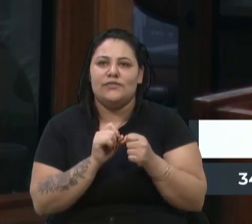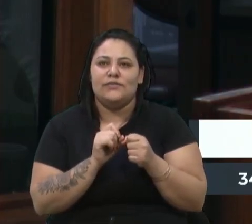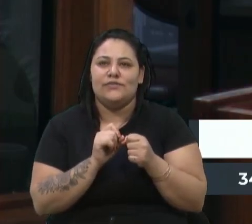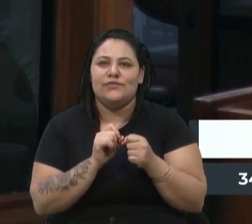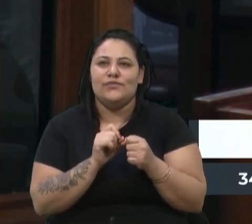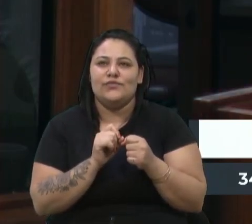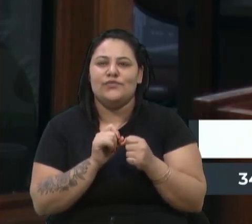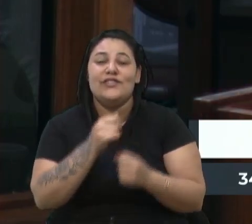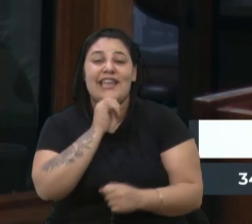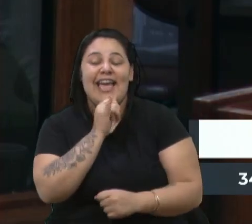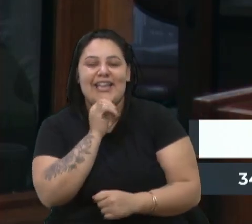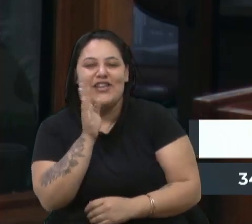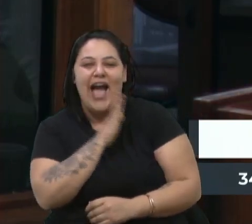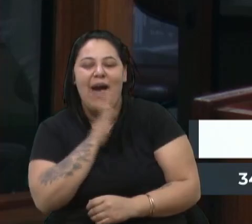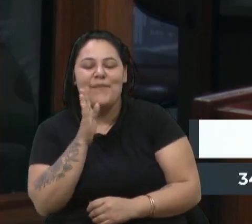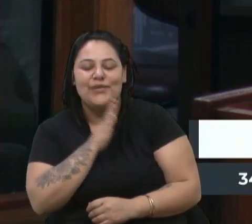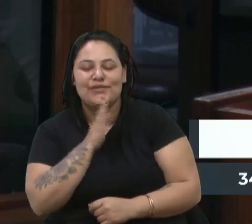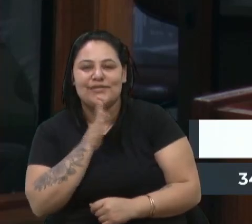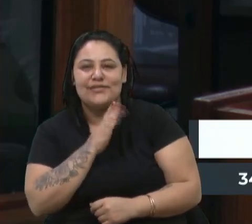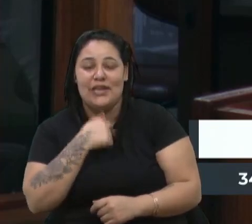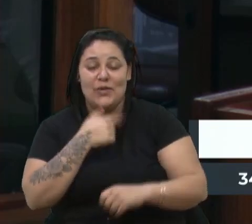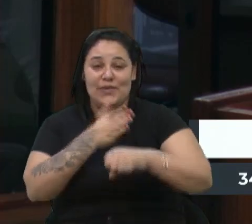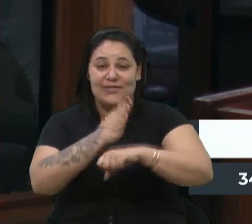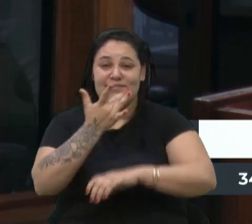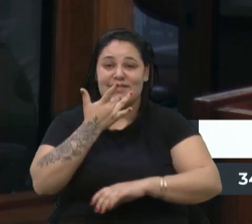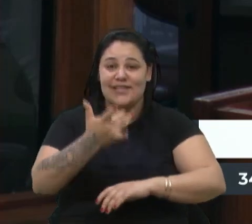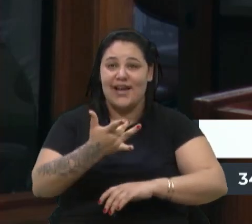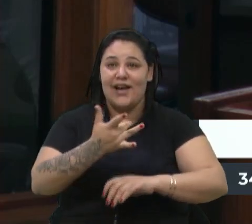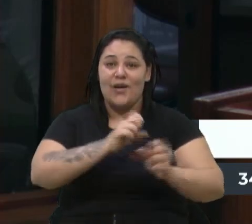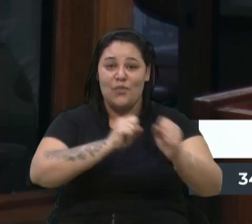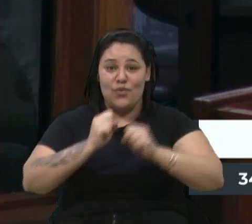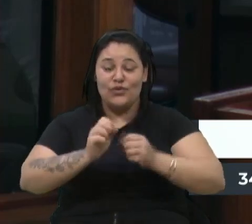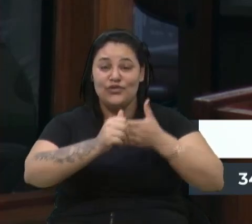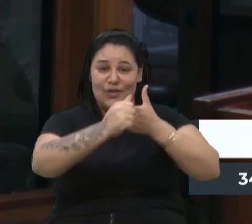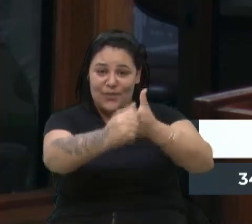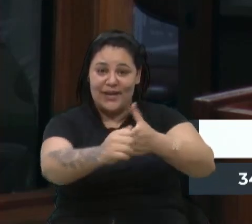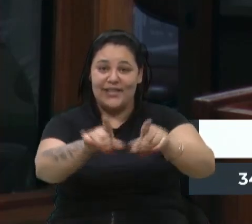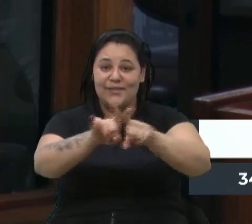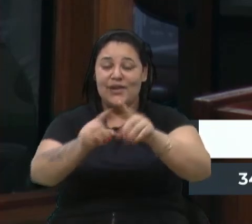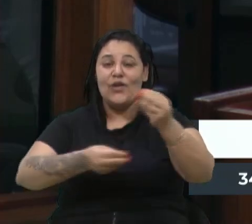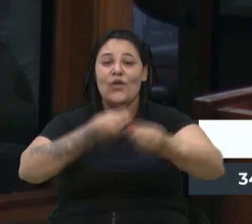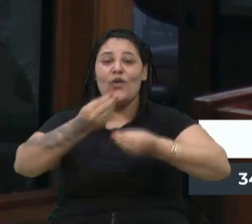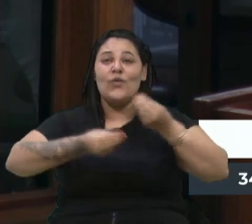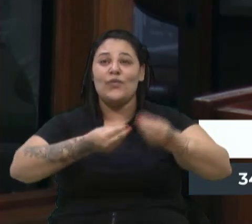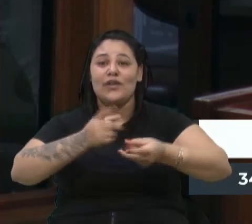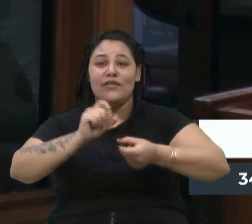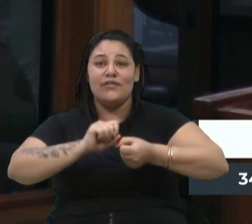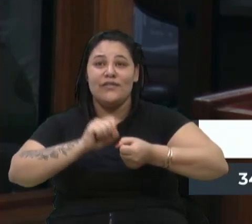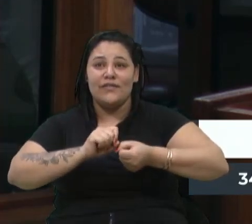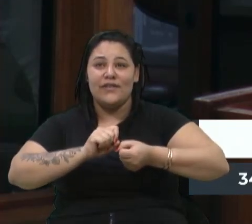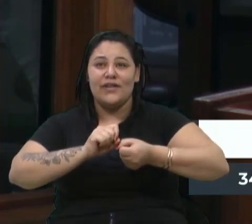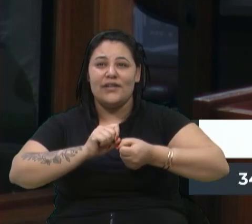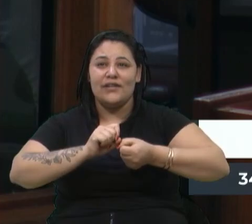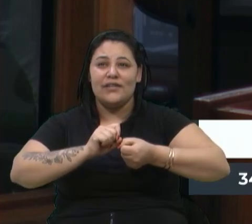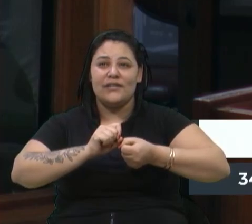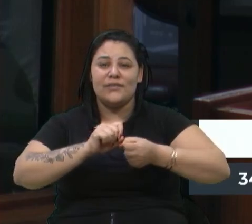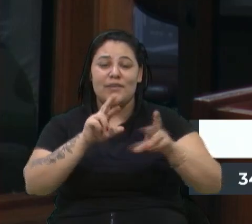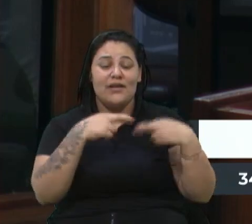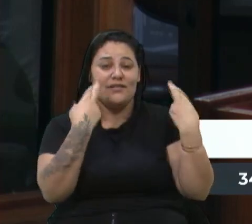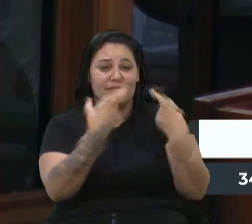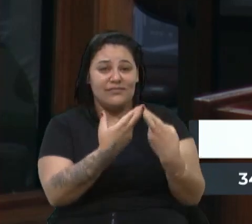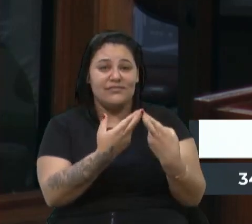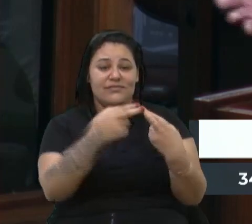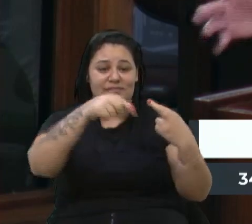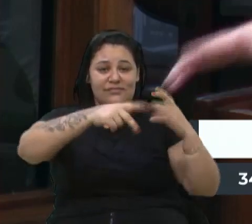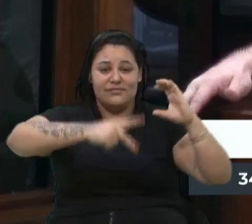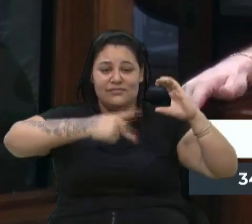participar durante a tarde com eles, e pude também orientar de como procede uma sessão da Câmara de Vereadores de Caxias do Sul. Eles